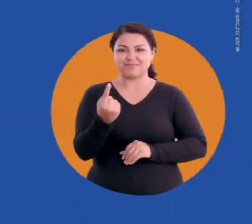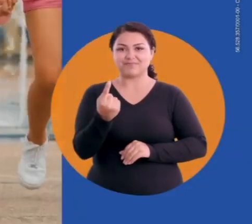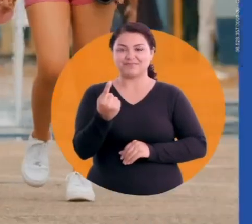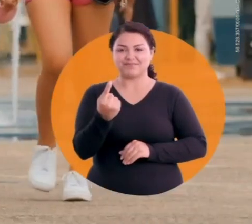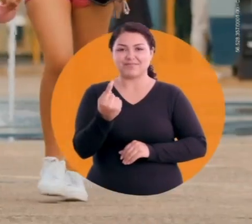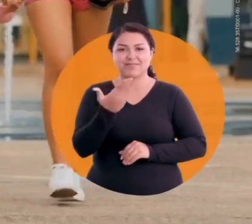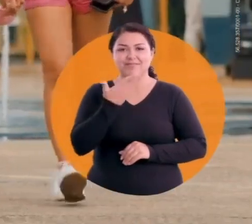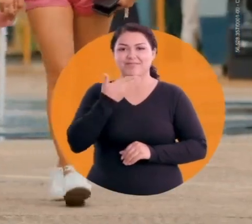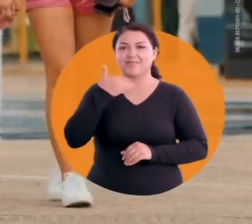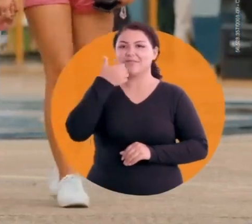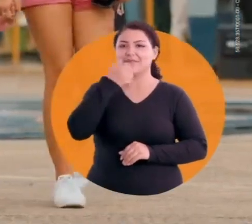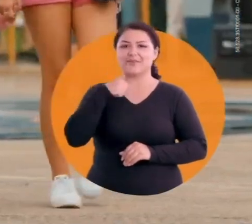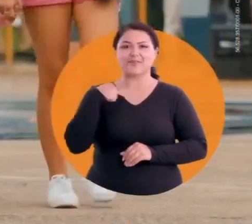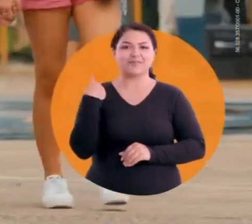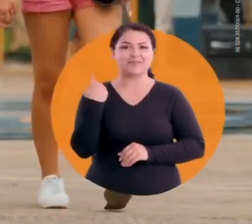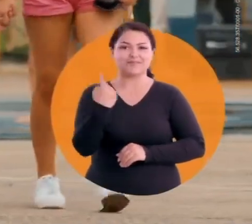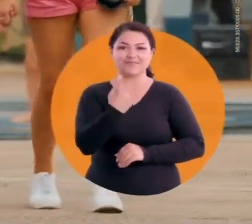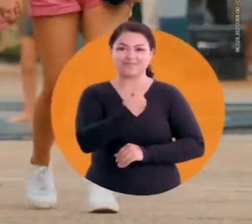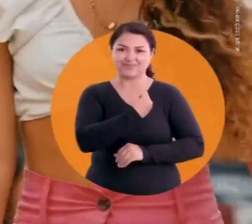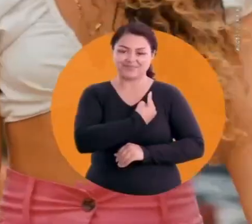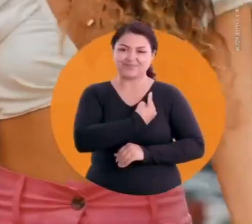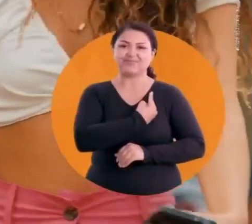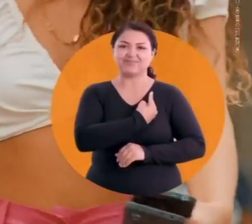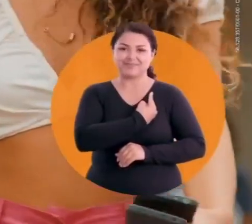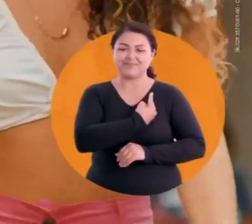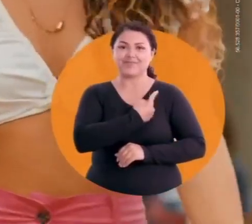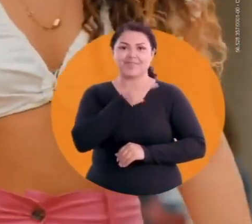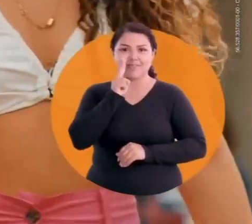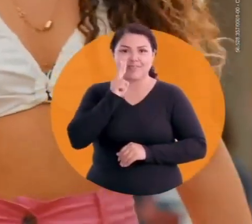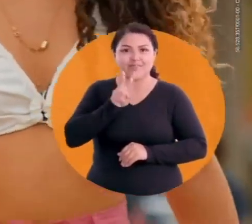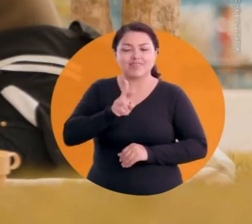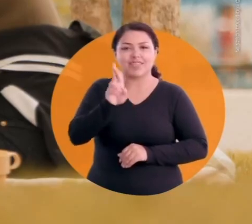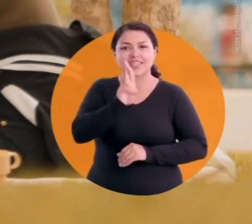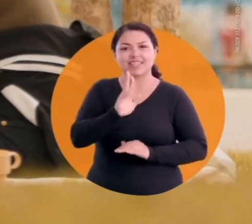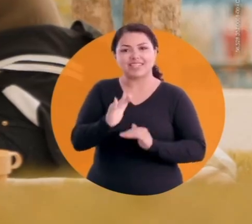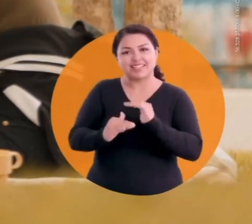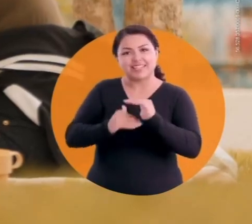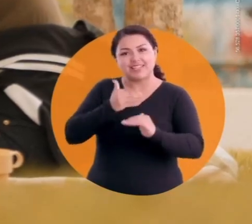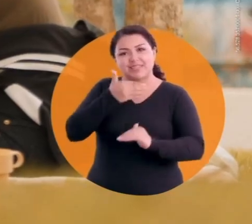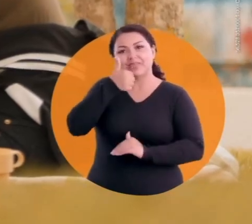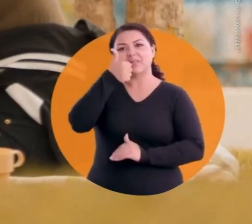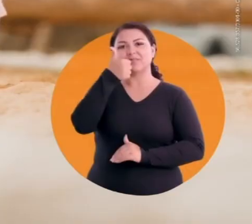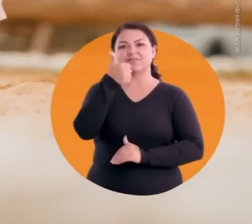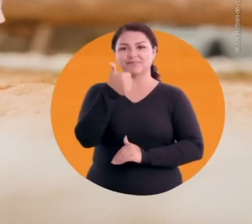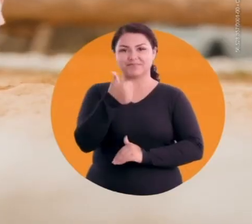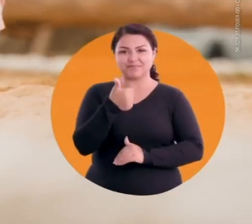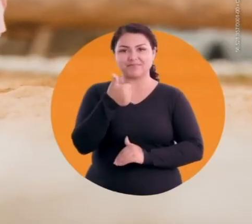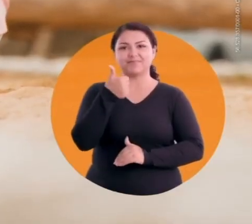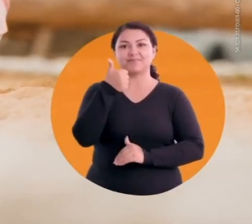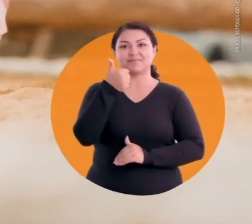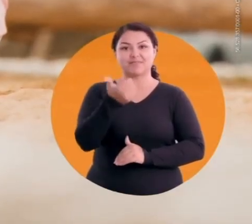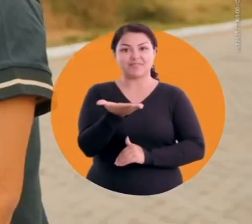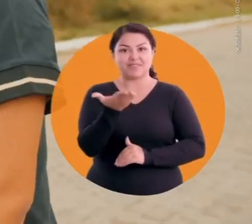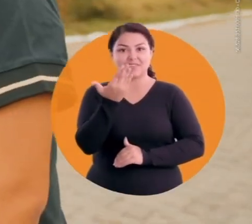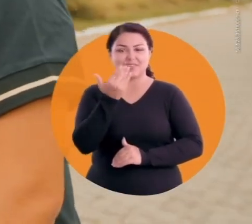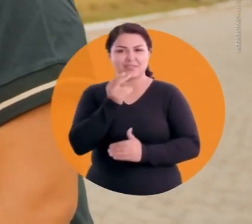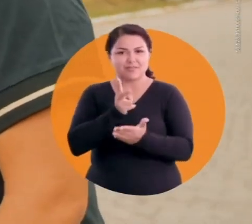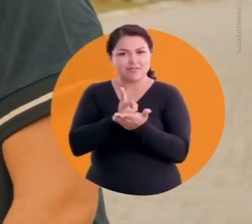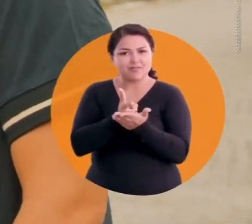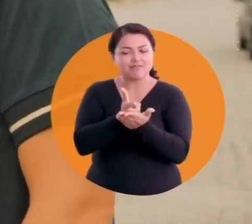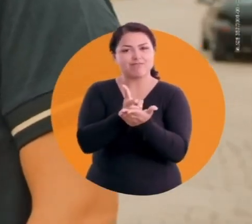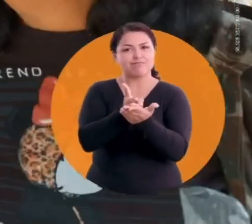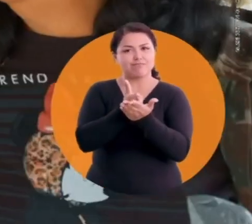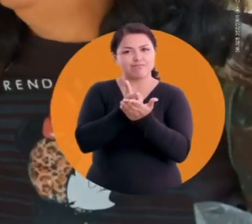11 O melhor pra nossa gente é ver Resende cada vez melhor Então